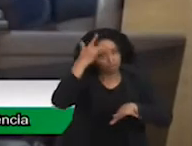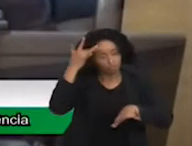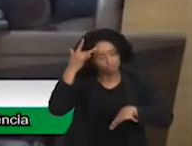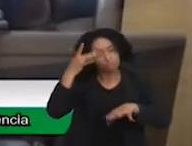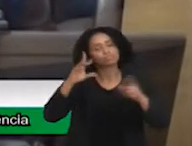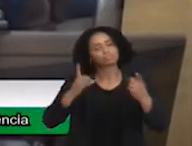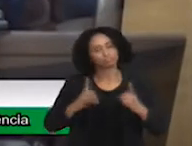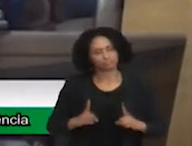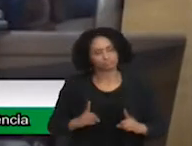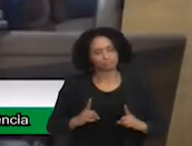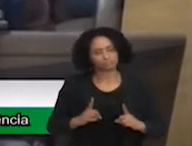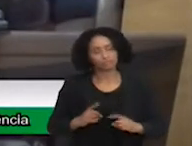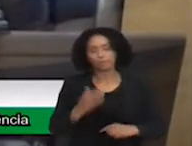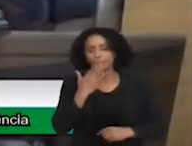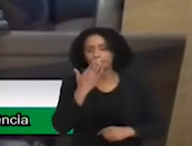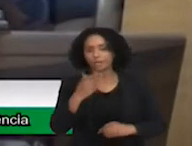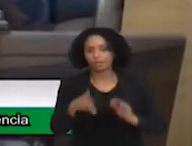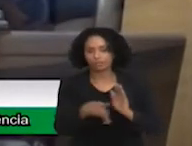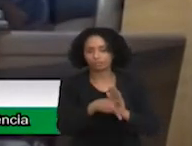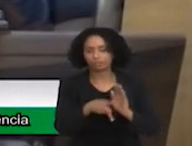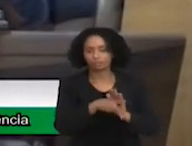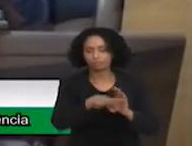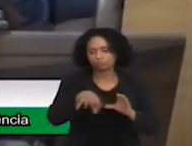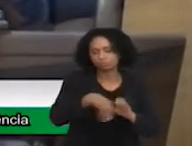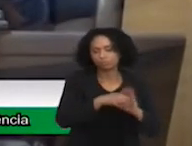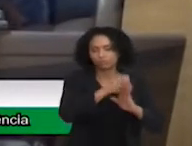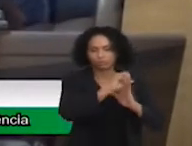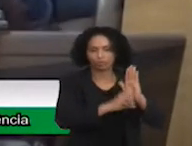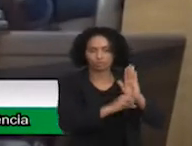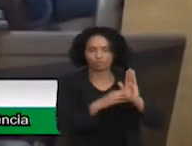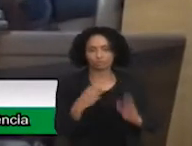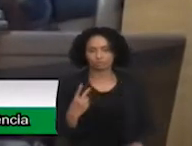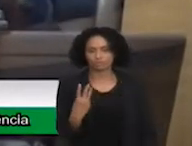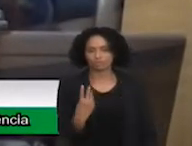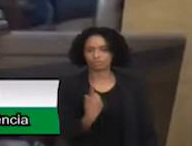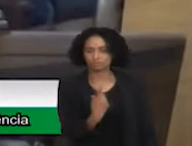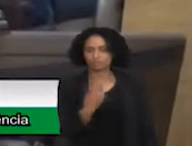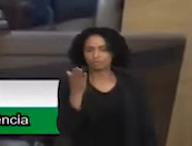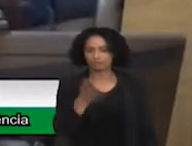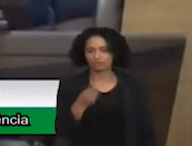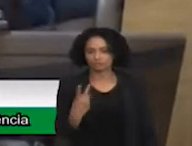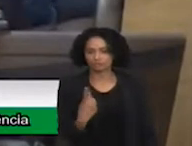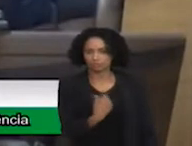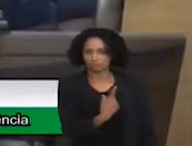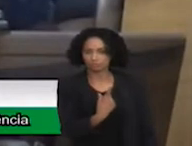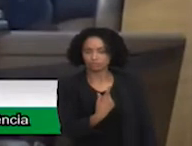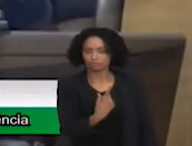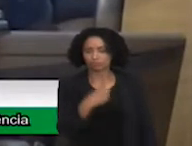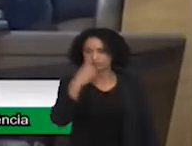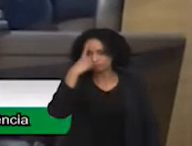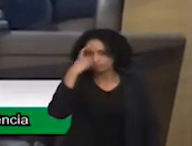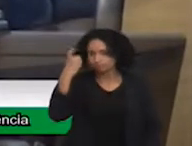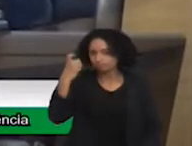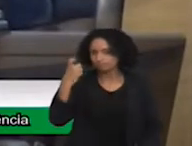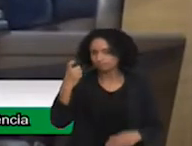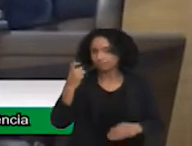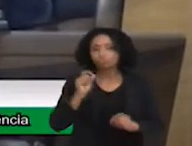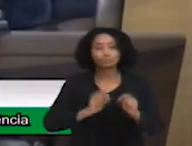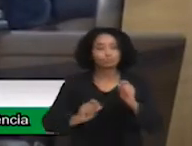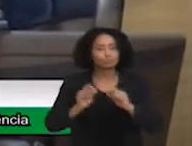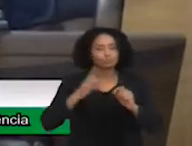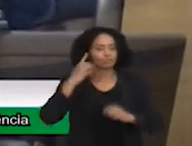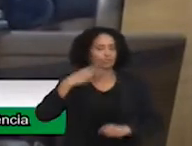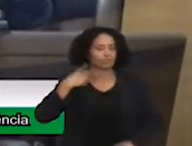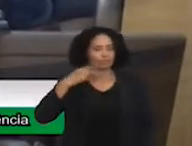ofício número 1231-21, de autoria do vereador Batista de Souza